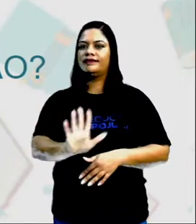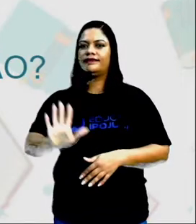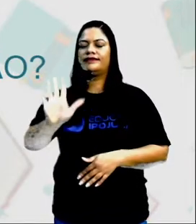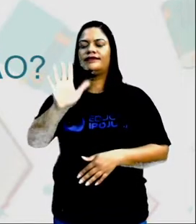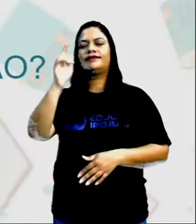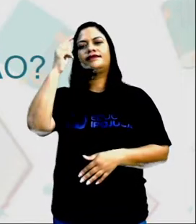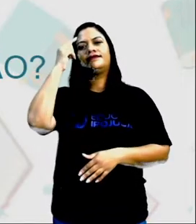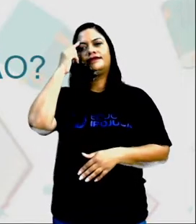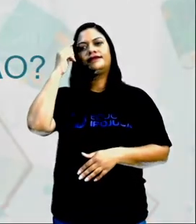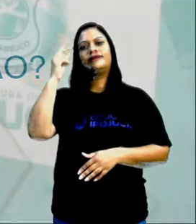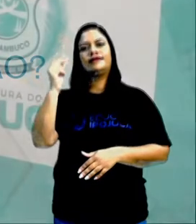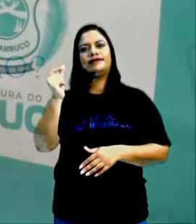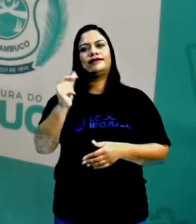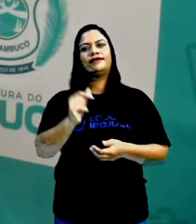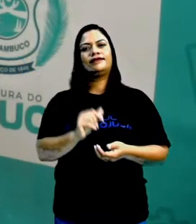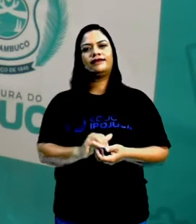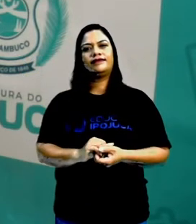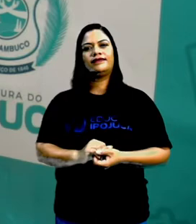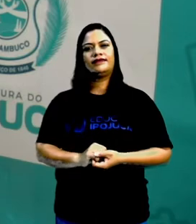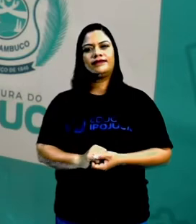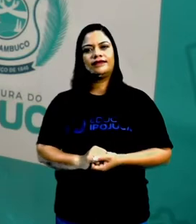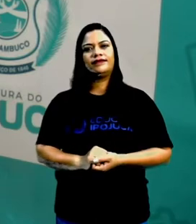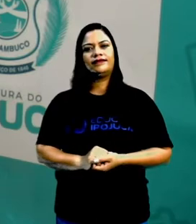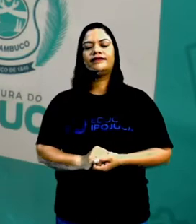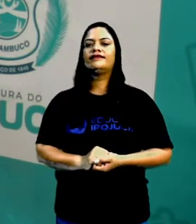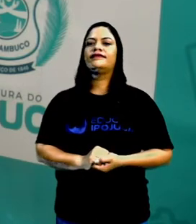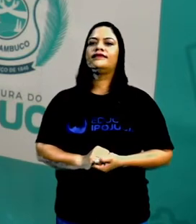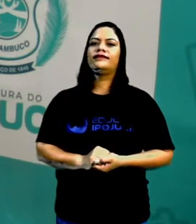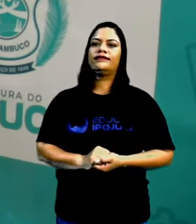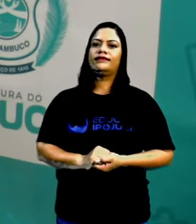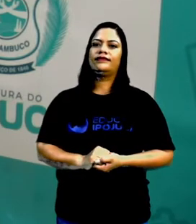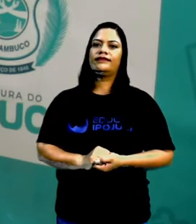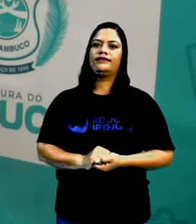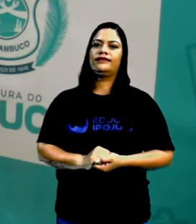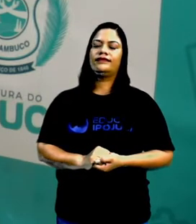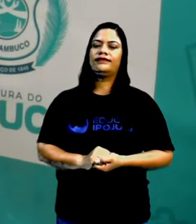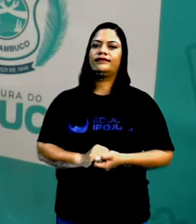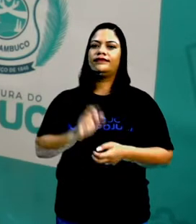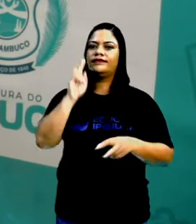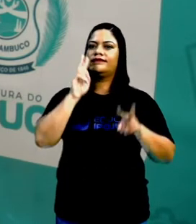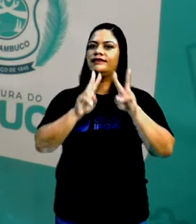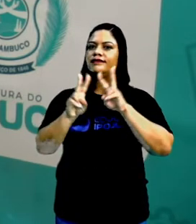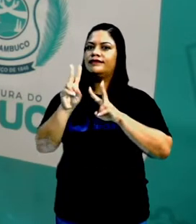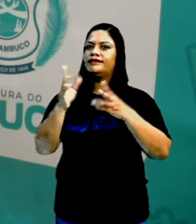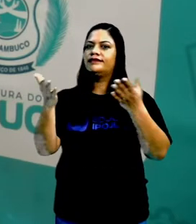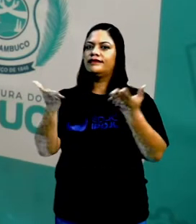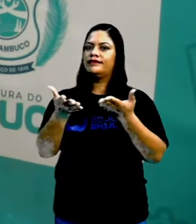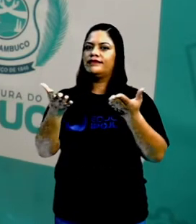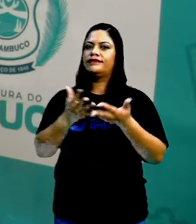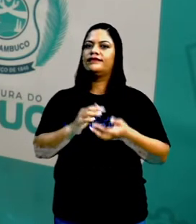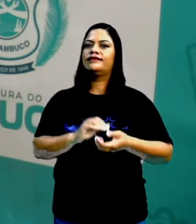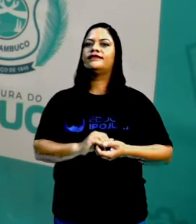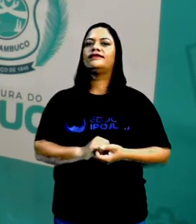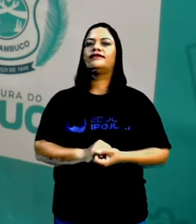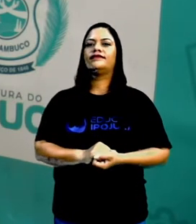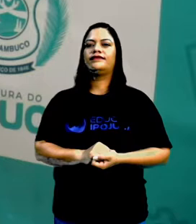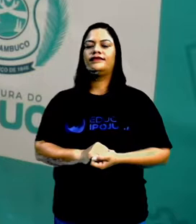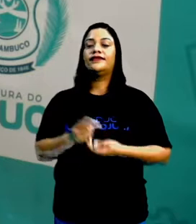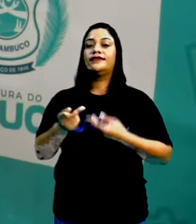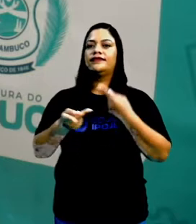que ele pensou Sobre essa invenção Aí você Olhou ele aí Que ele está aqui